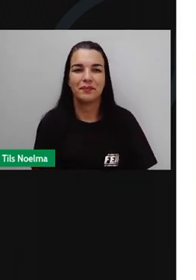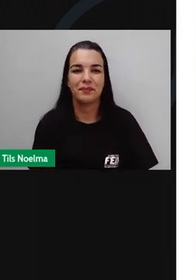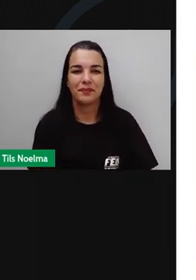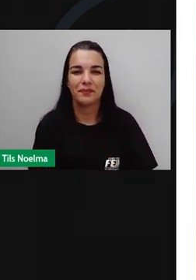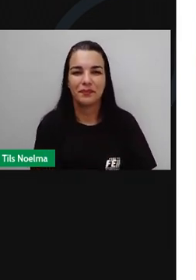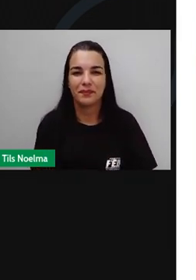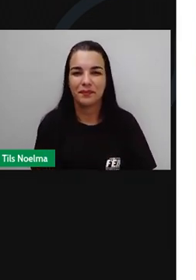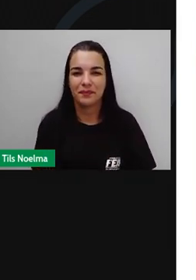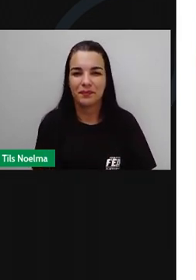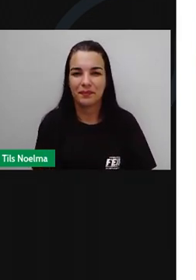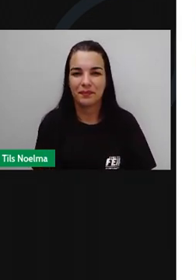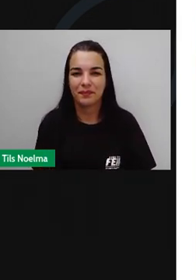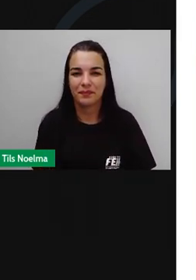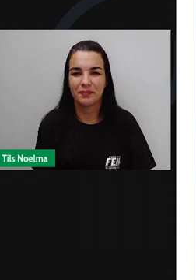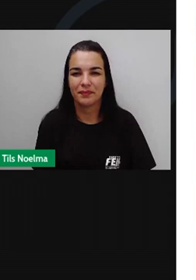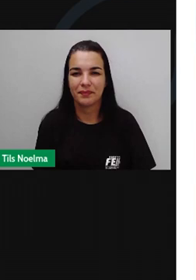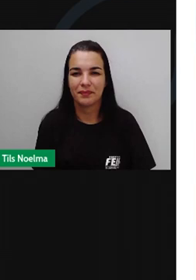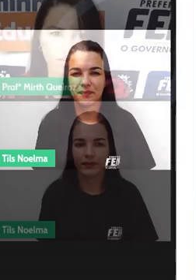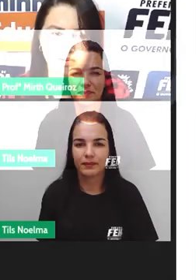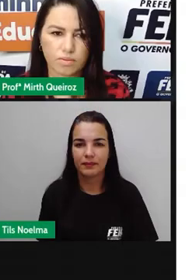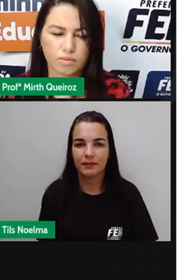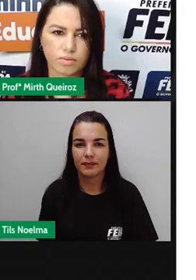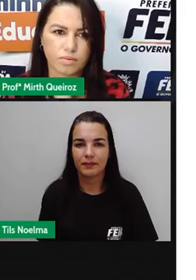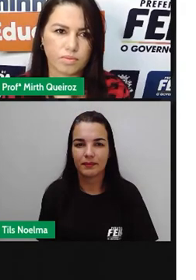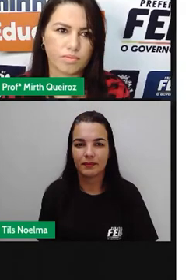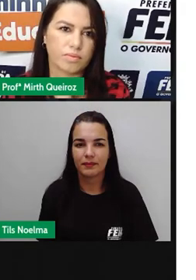gosta delas. Até mais!